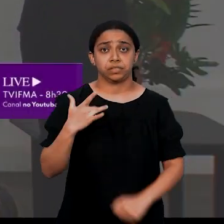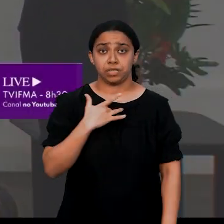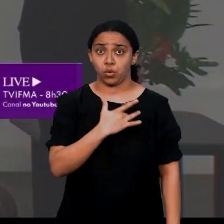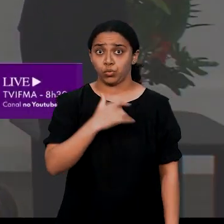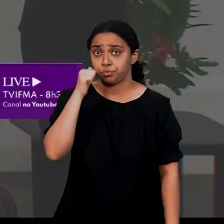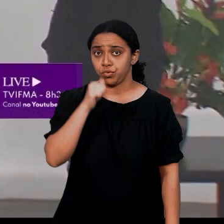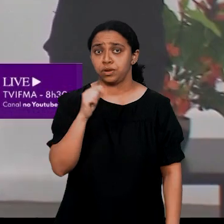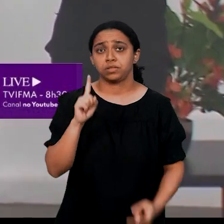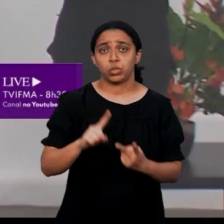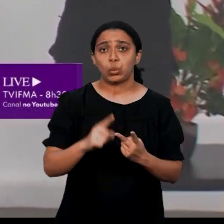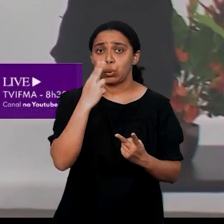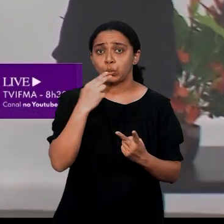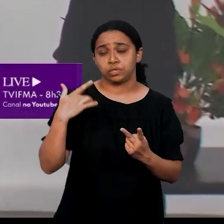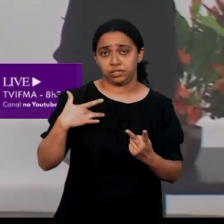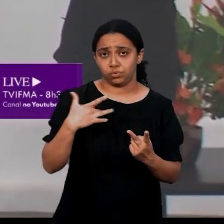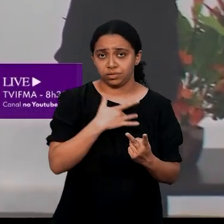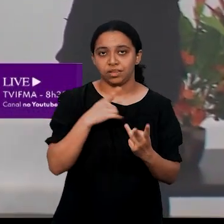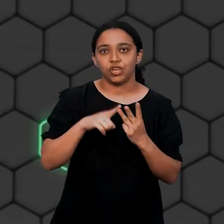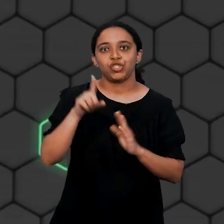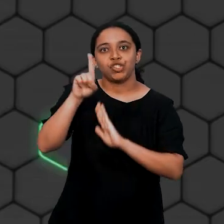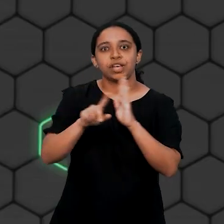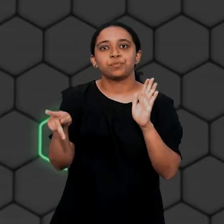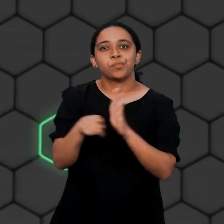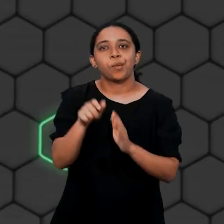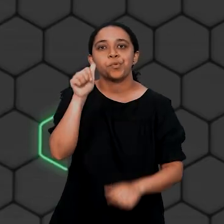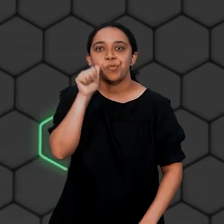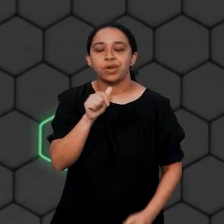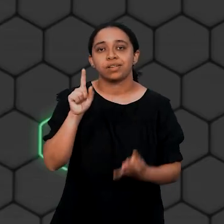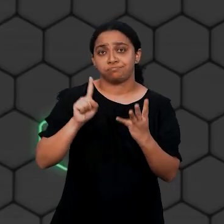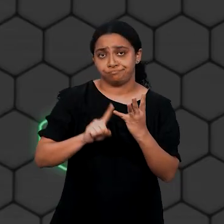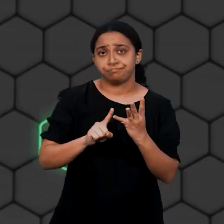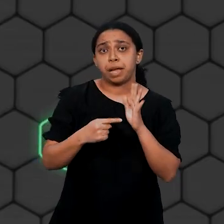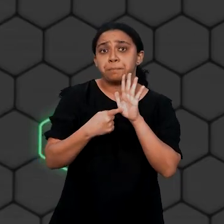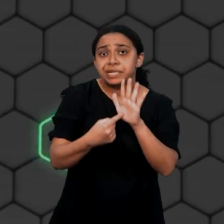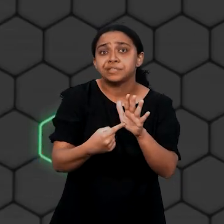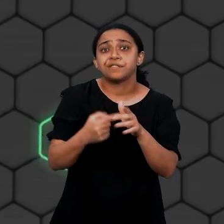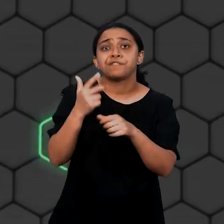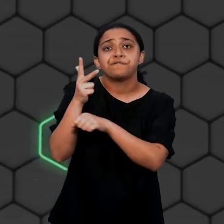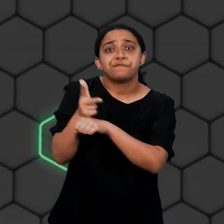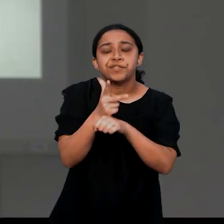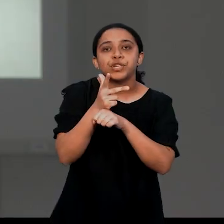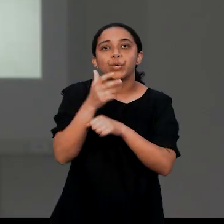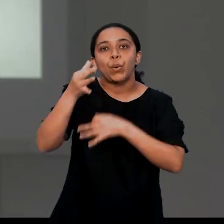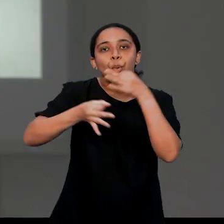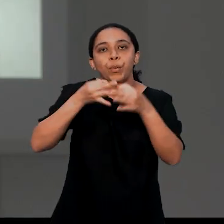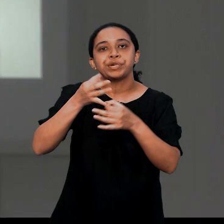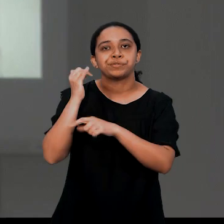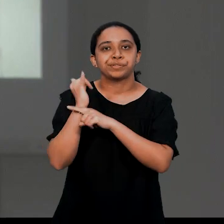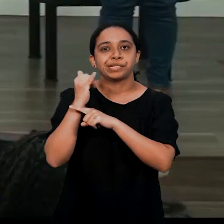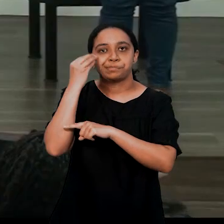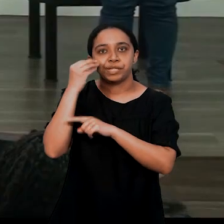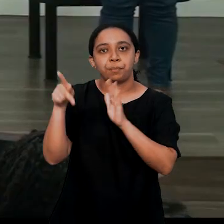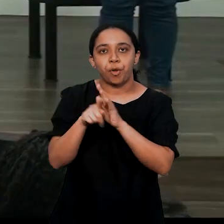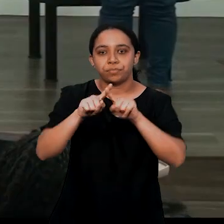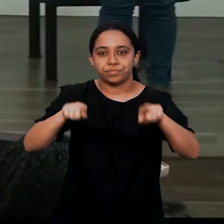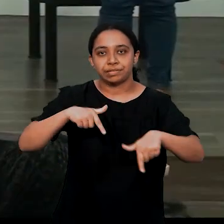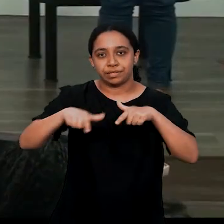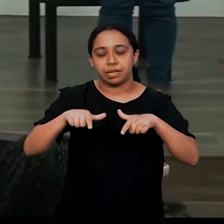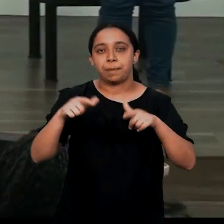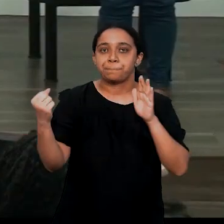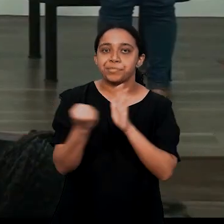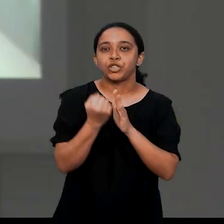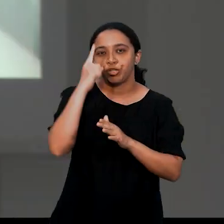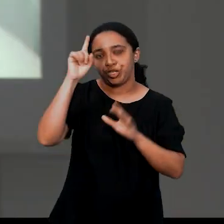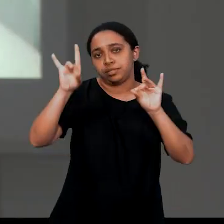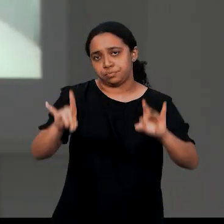a saúde da mulher, nutrição saudável, direitos da mulher, e também a exibição de vídeos com depoimentos de servidores